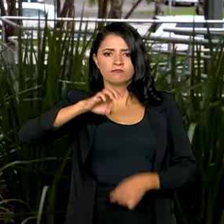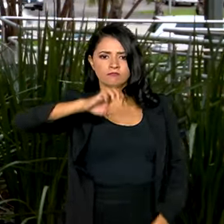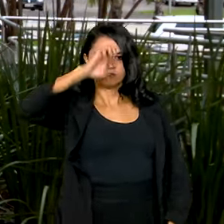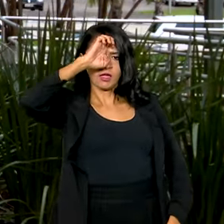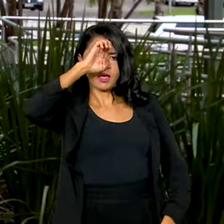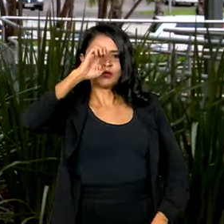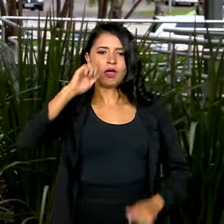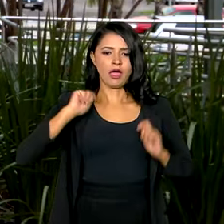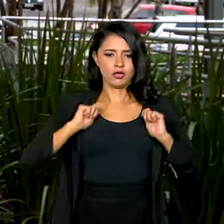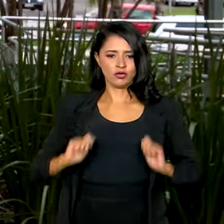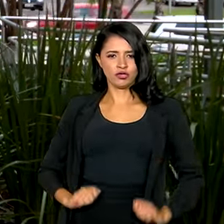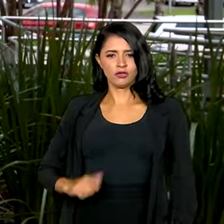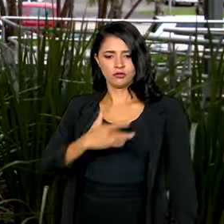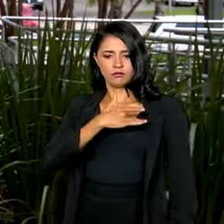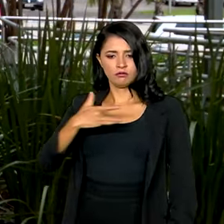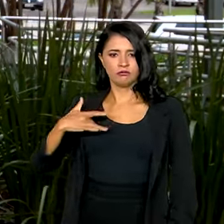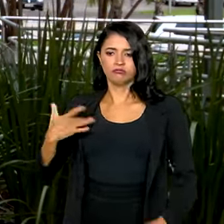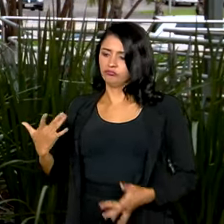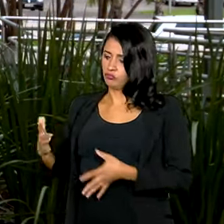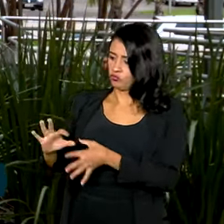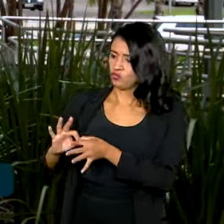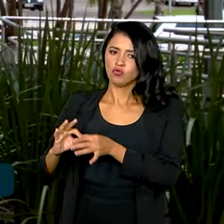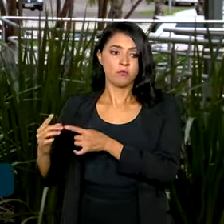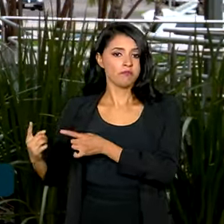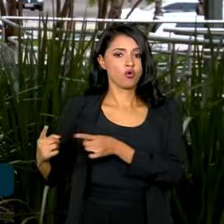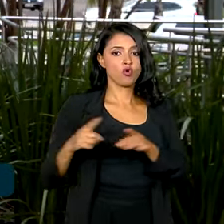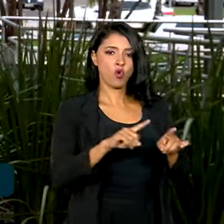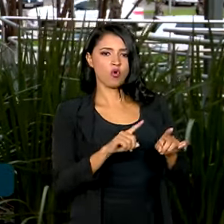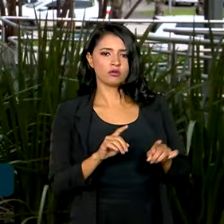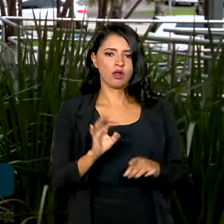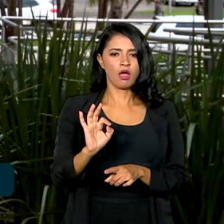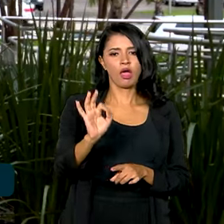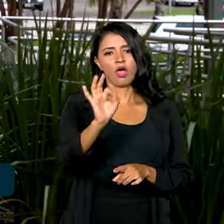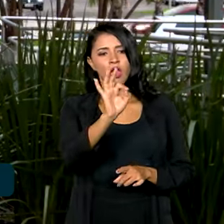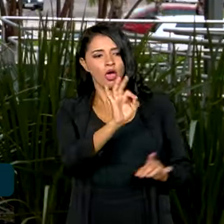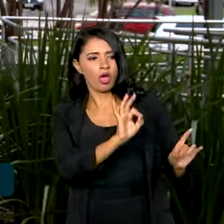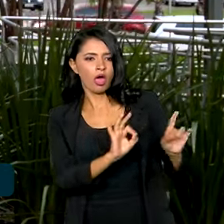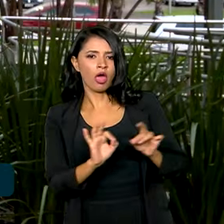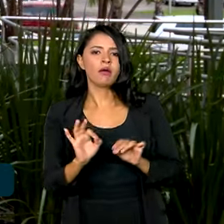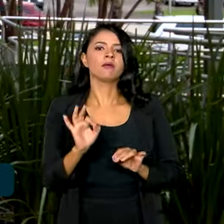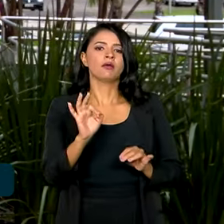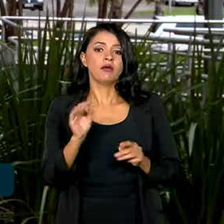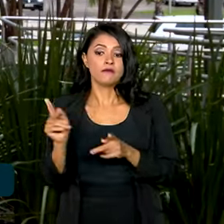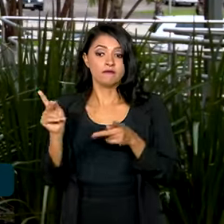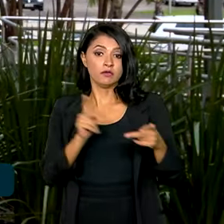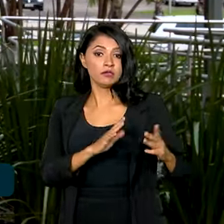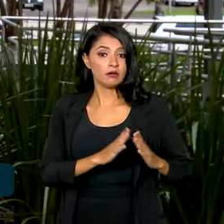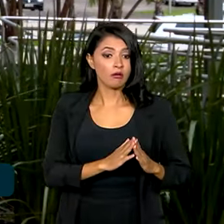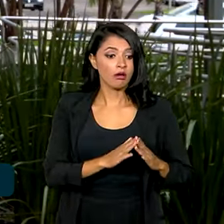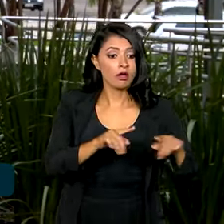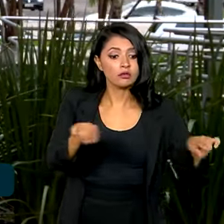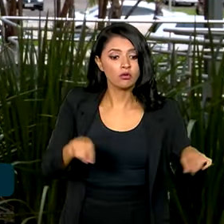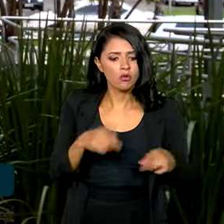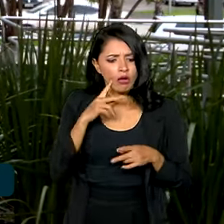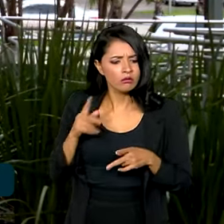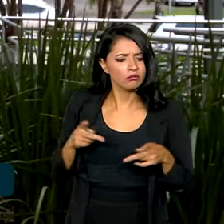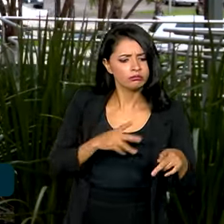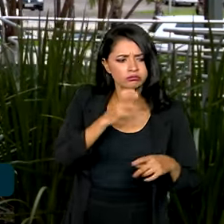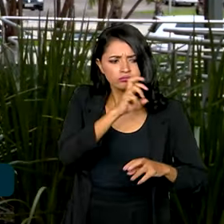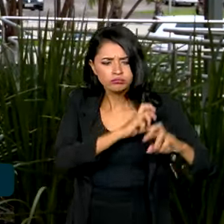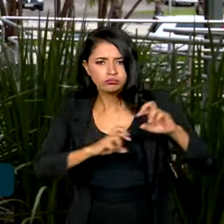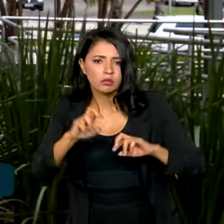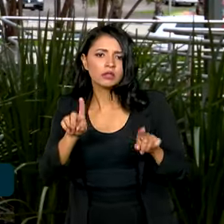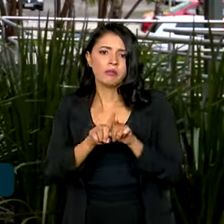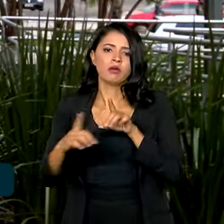se uniram no combate ao mosquito Aedes aegypti. São ações como visitas às casas e terrenos, além de atendimento